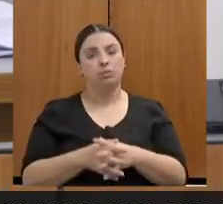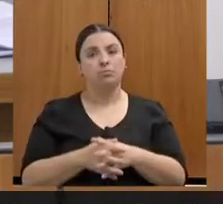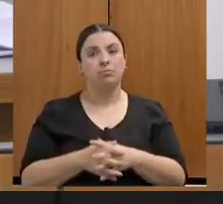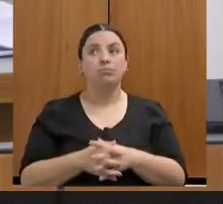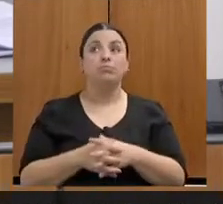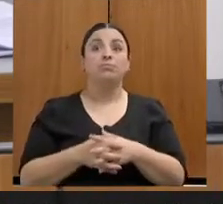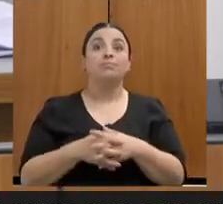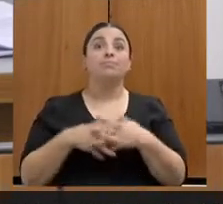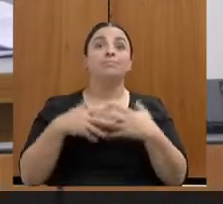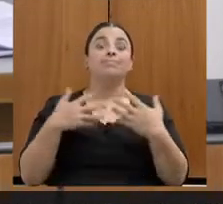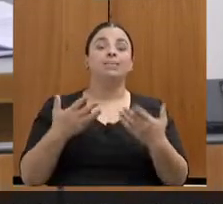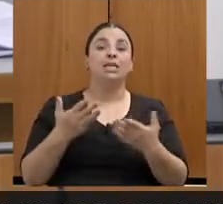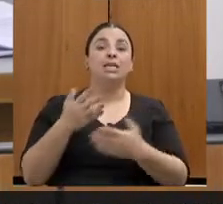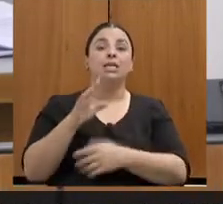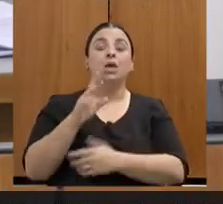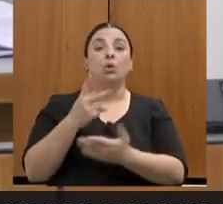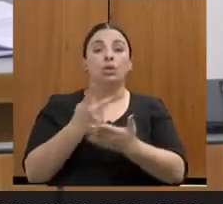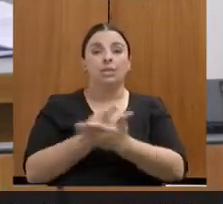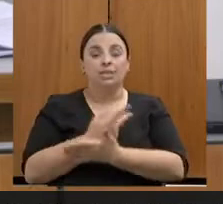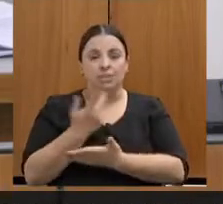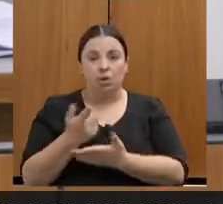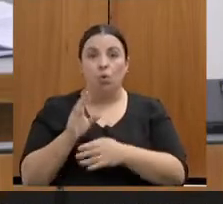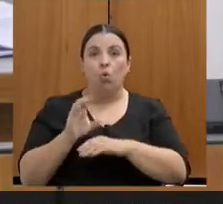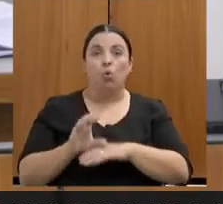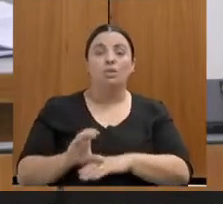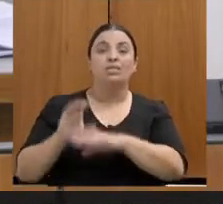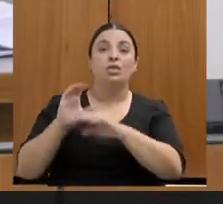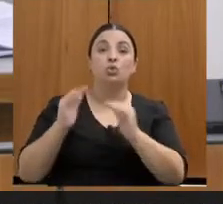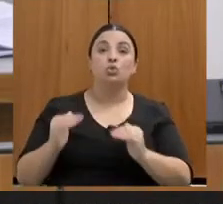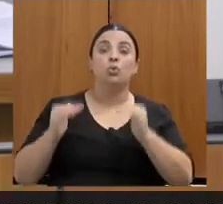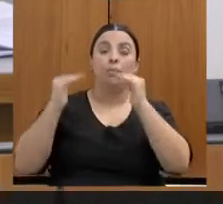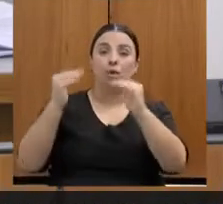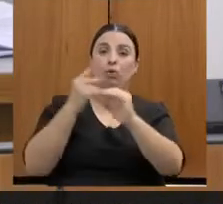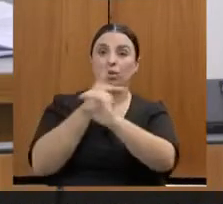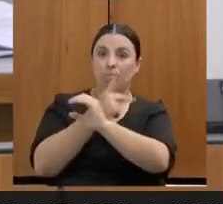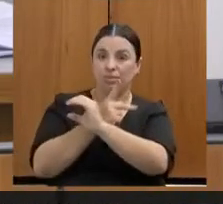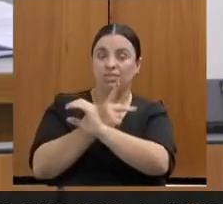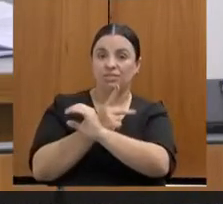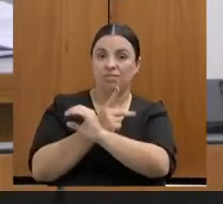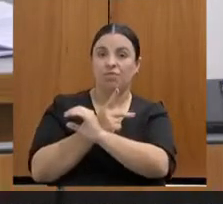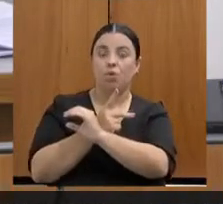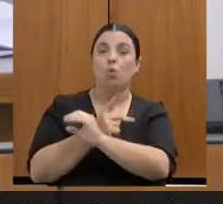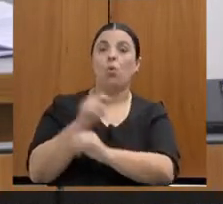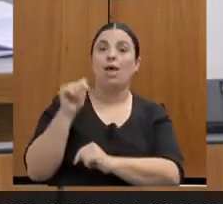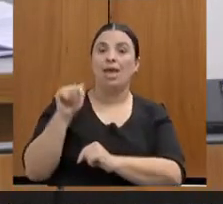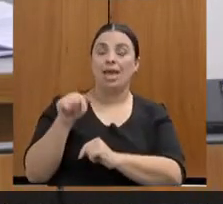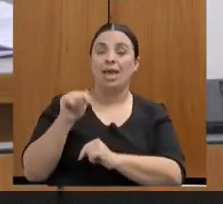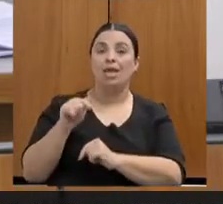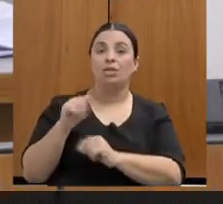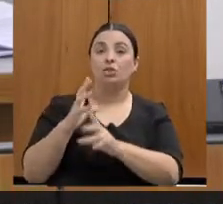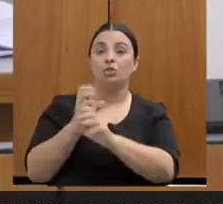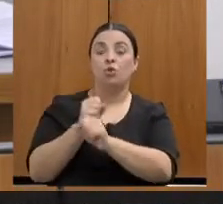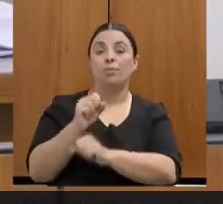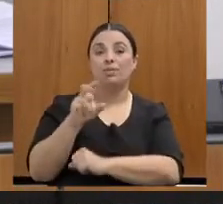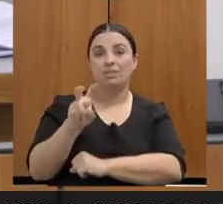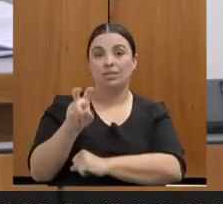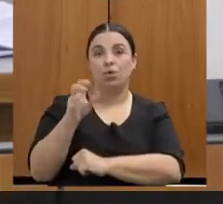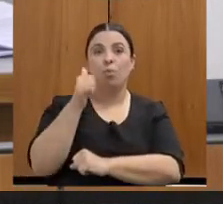com a maior razão, hoje, o Conselho Superior da Polícia Civil, ele tem cinco mulheres